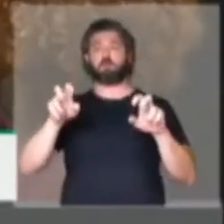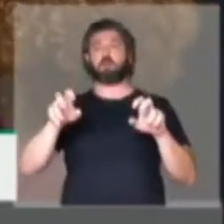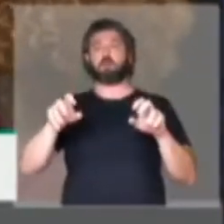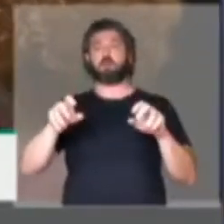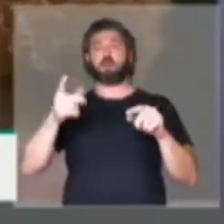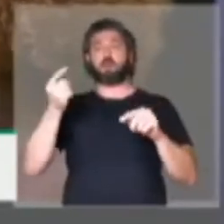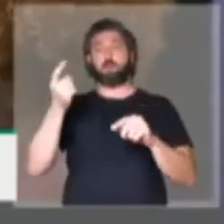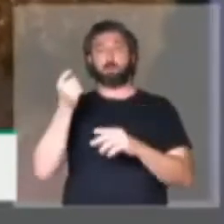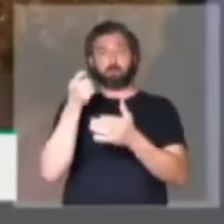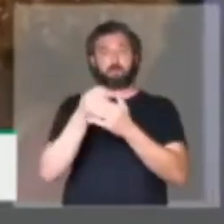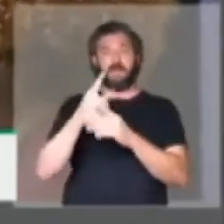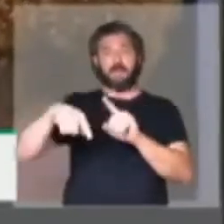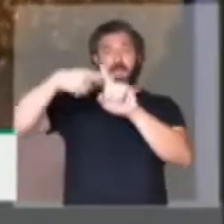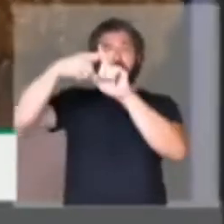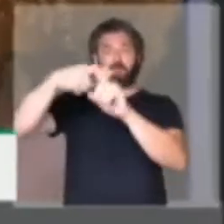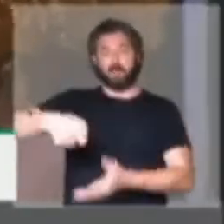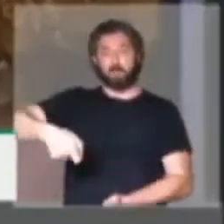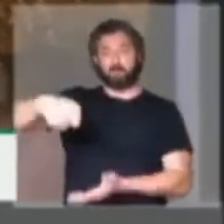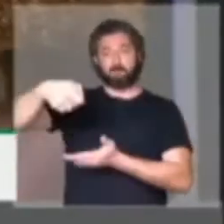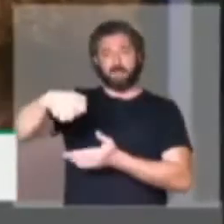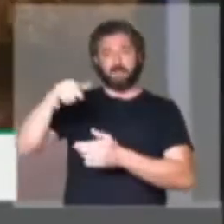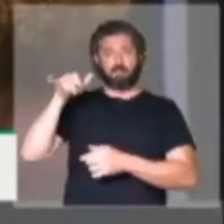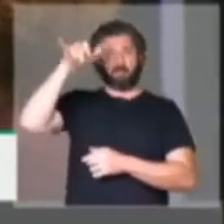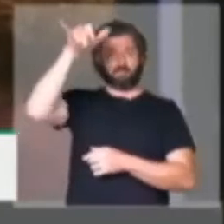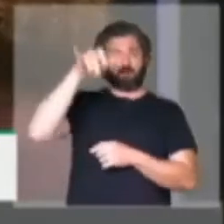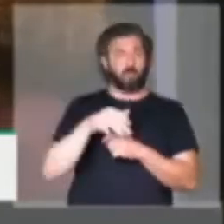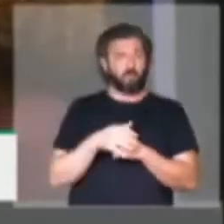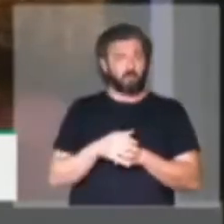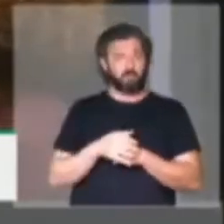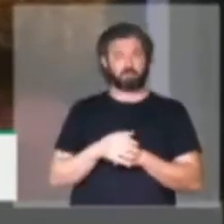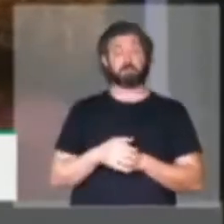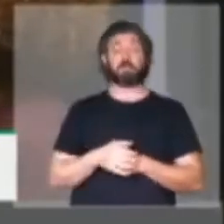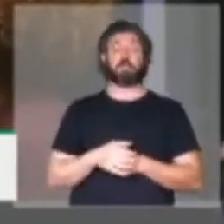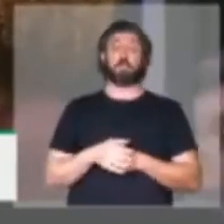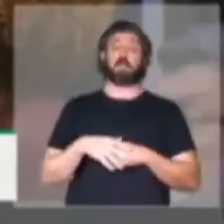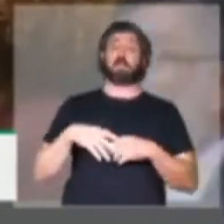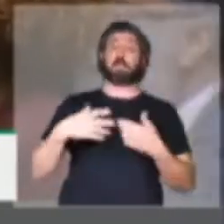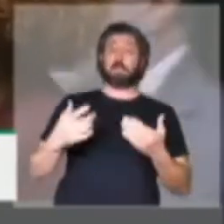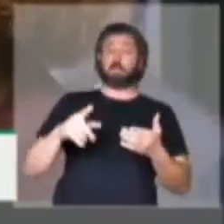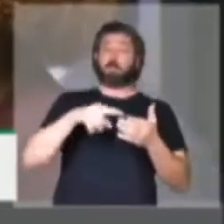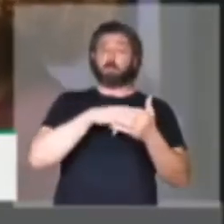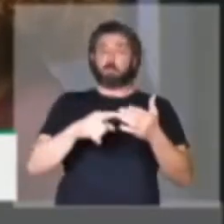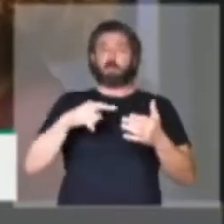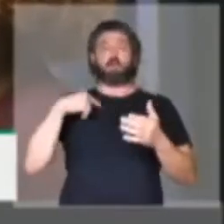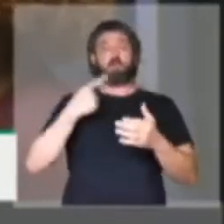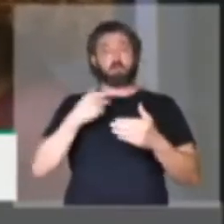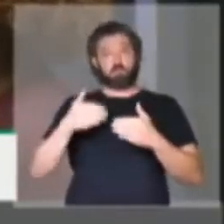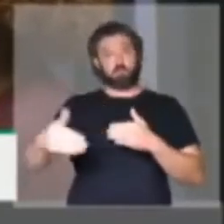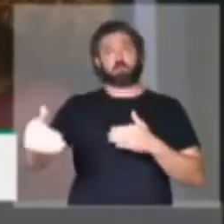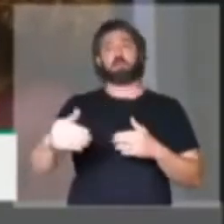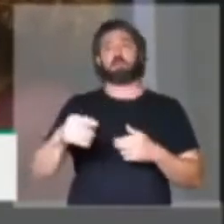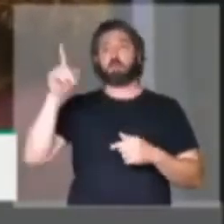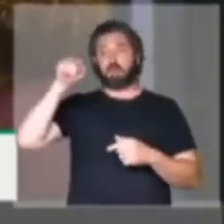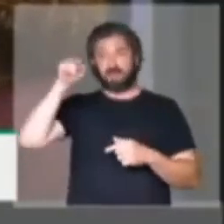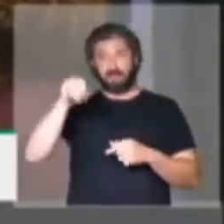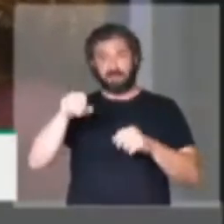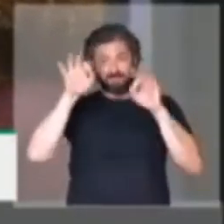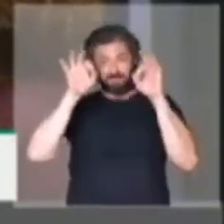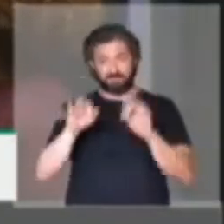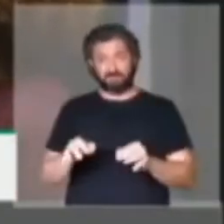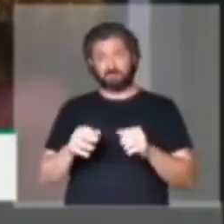a franquia de bagagens para as passagens aéreas? É, o veto que nós vamos ter pela frente é exatamente,